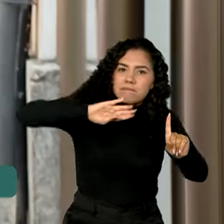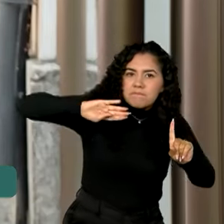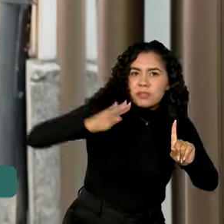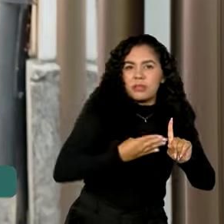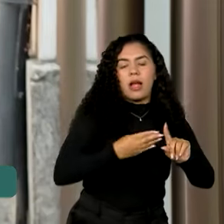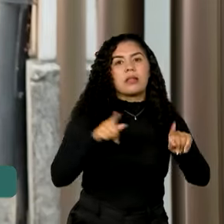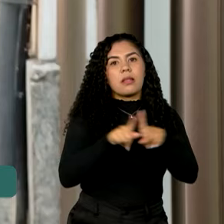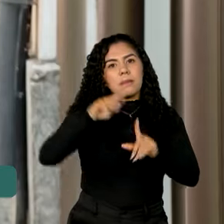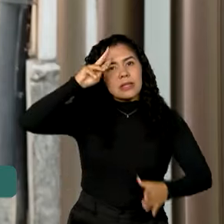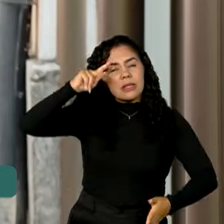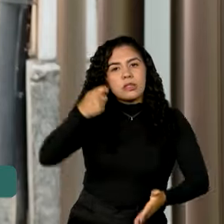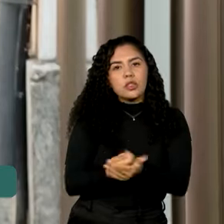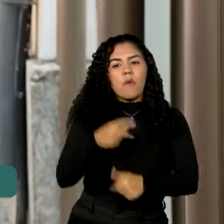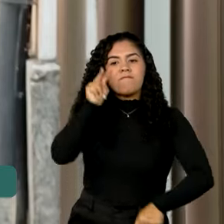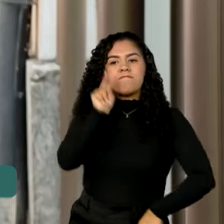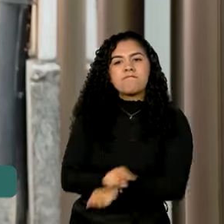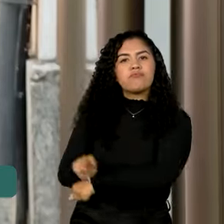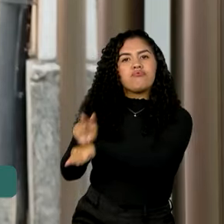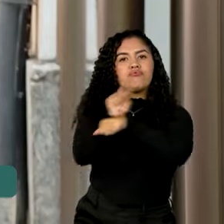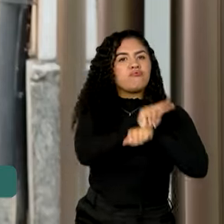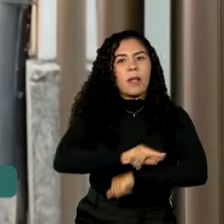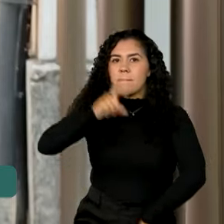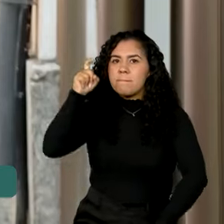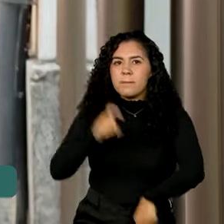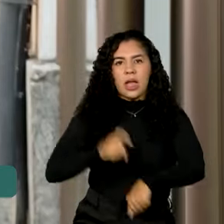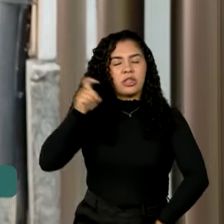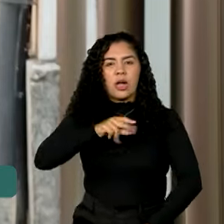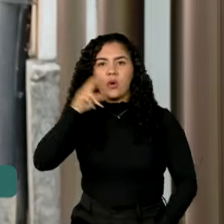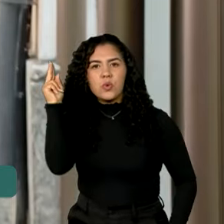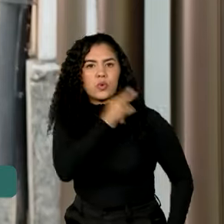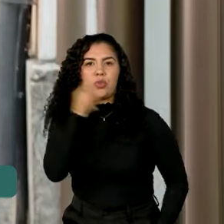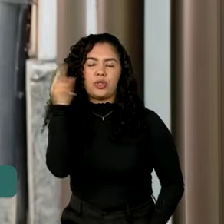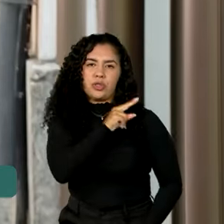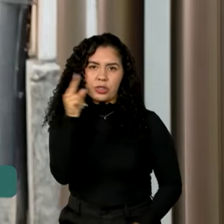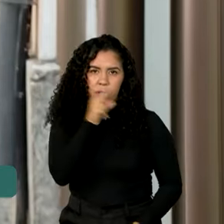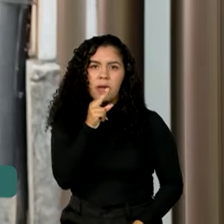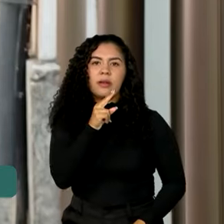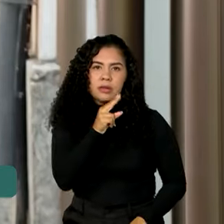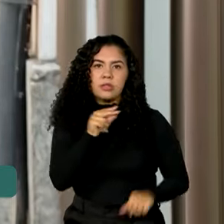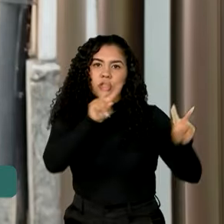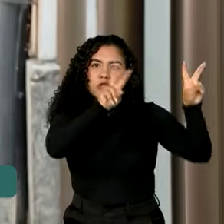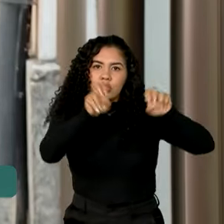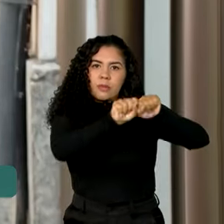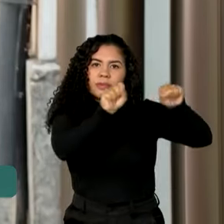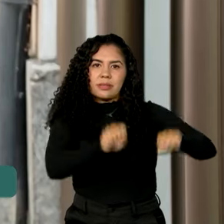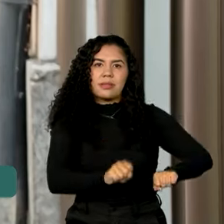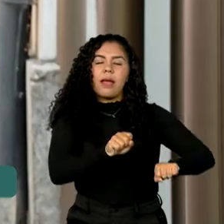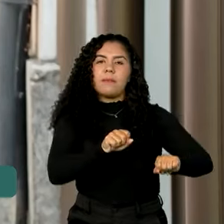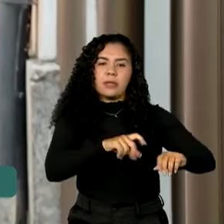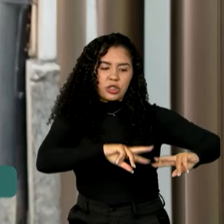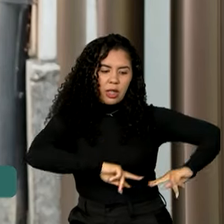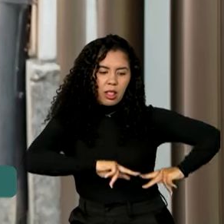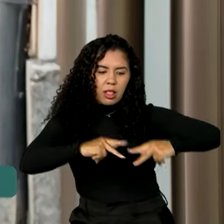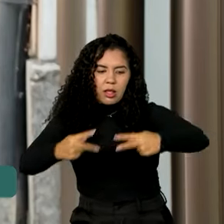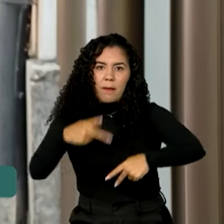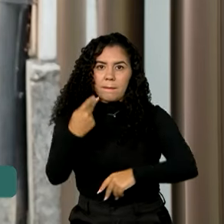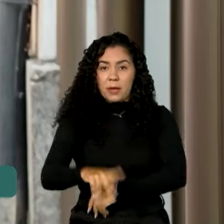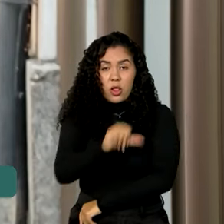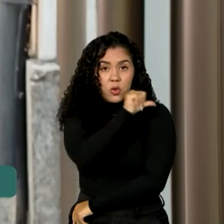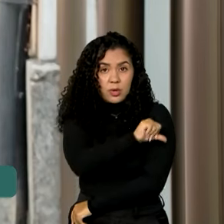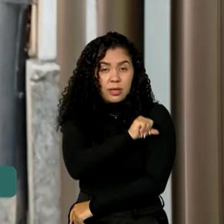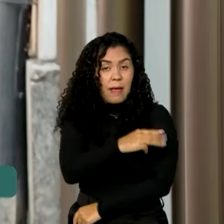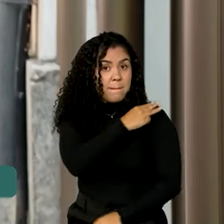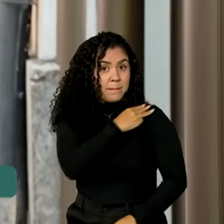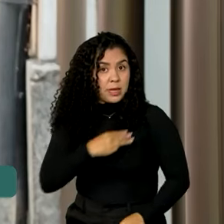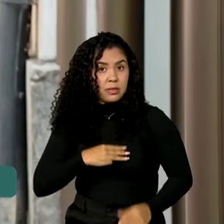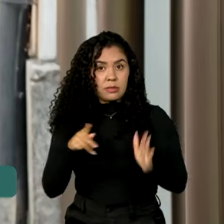uma auditoria imediata, urgente, no sistema de transplante do Rio de Janeiro. A ministra da